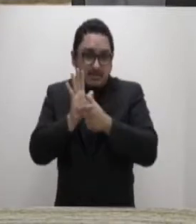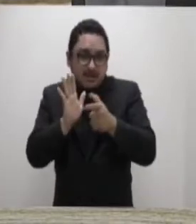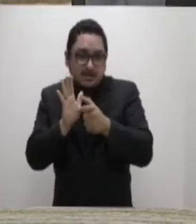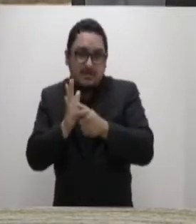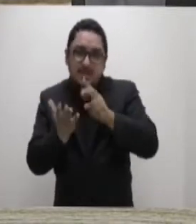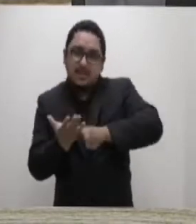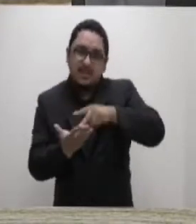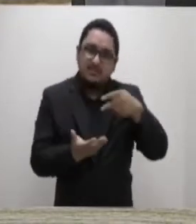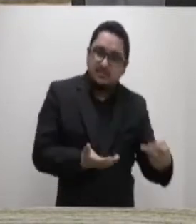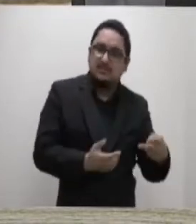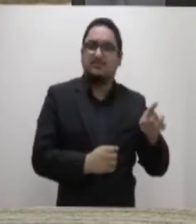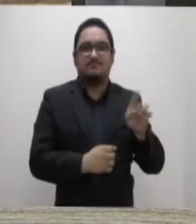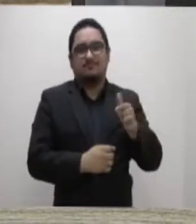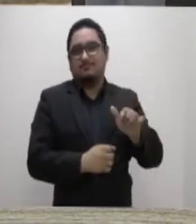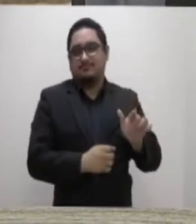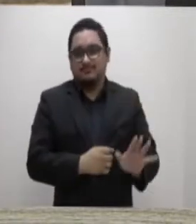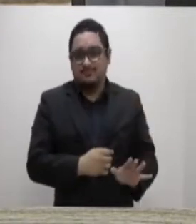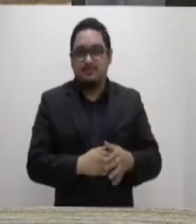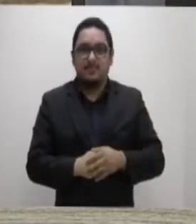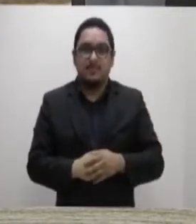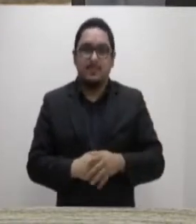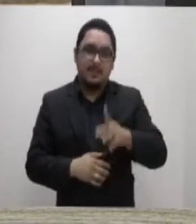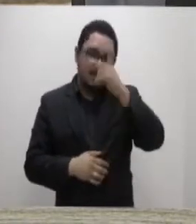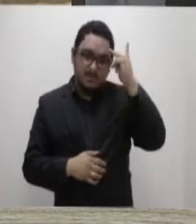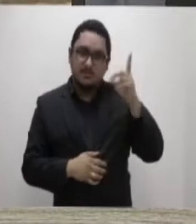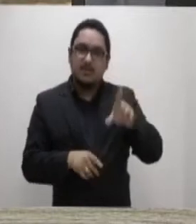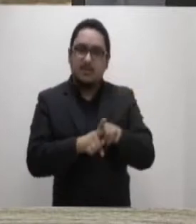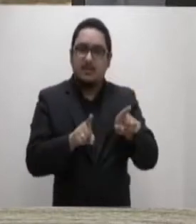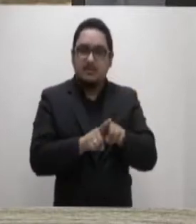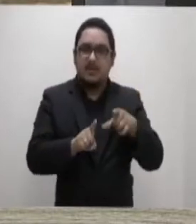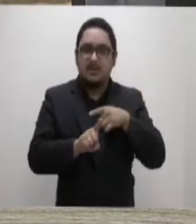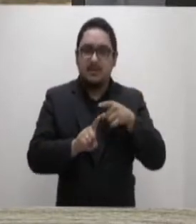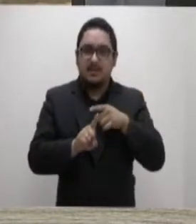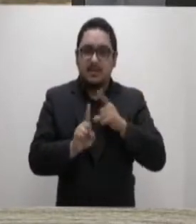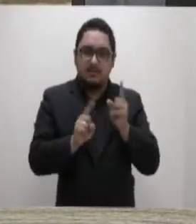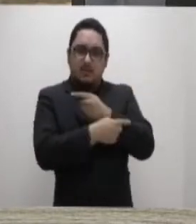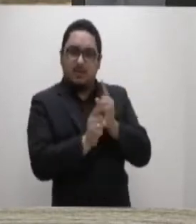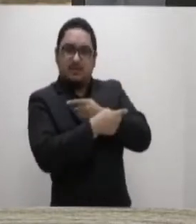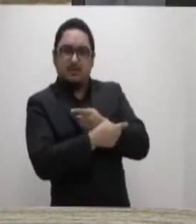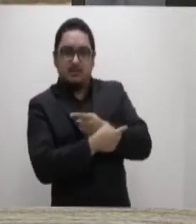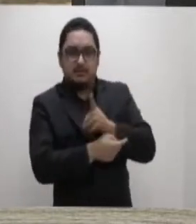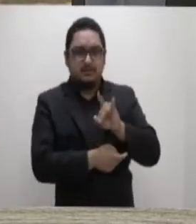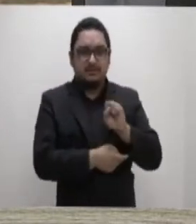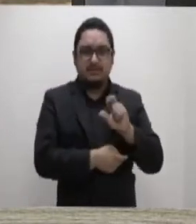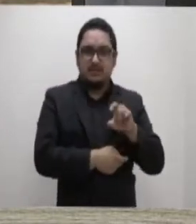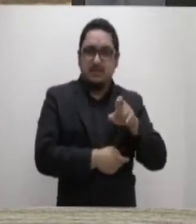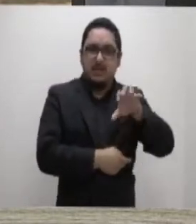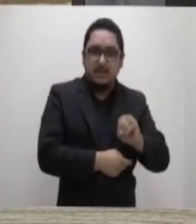tradução não binária. Os dislexos teriam ampliadas suas dificuldades de leitura.